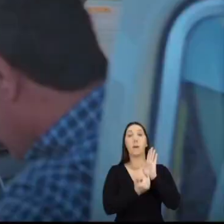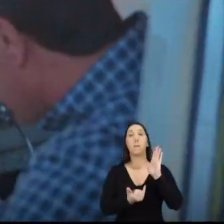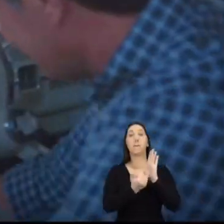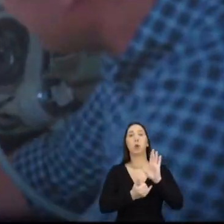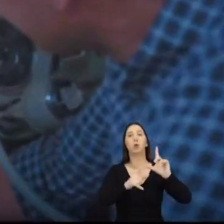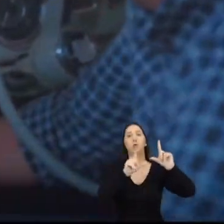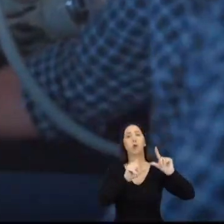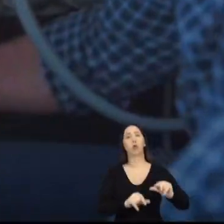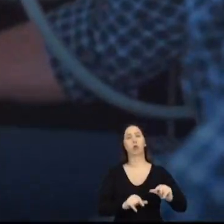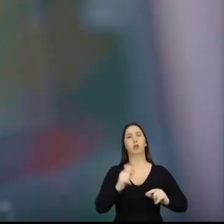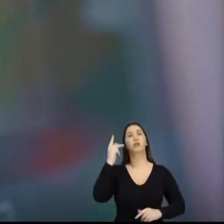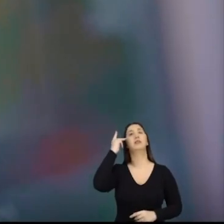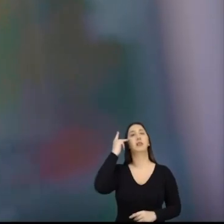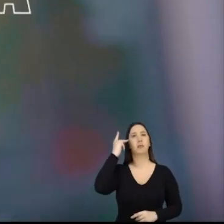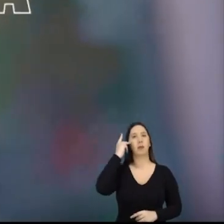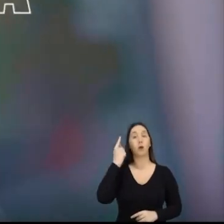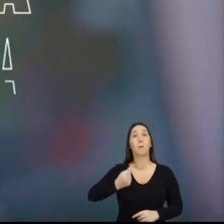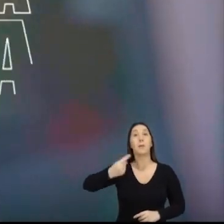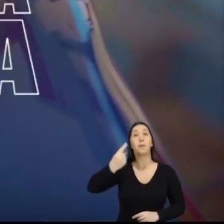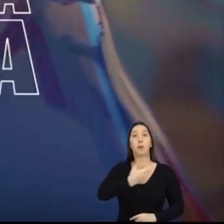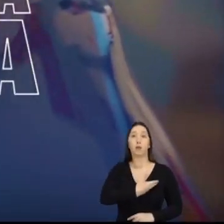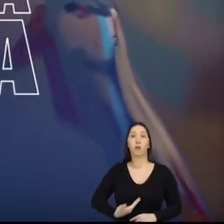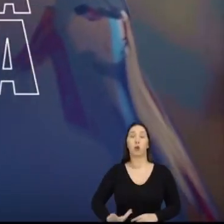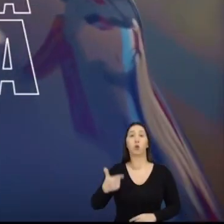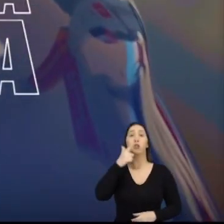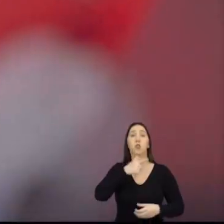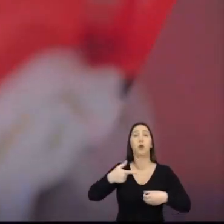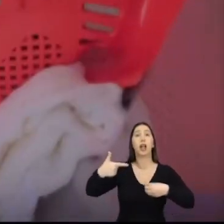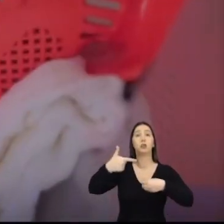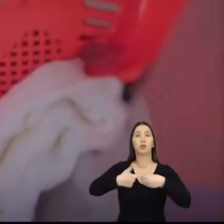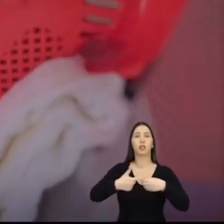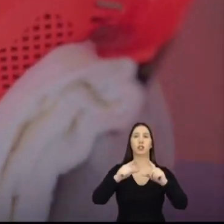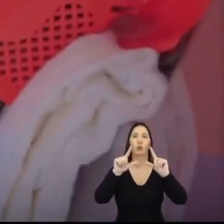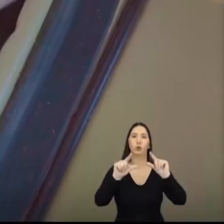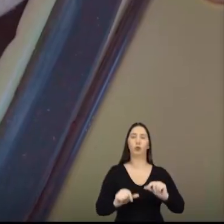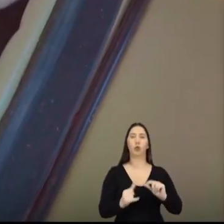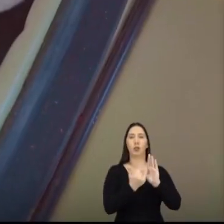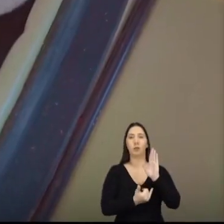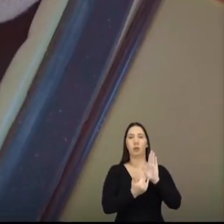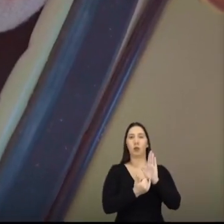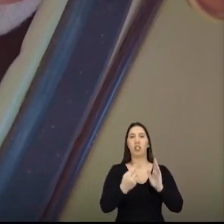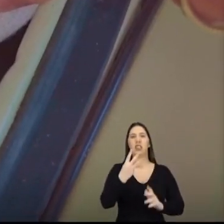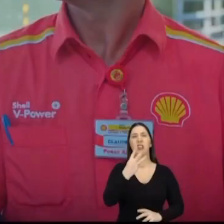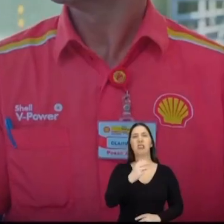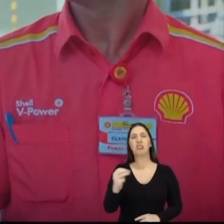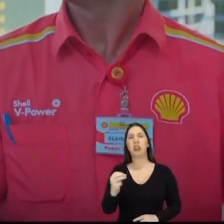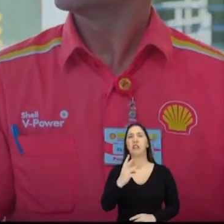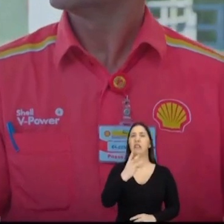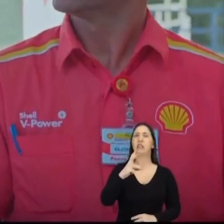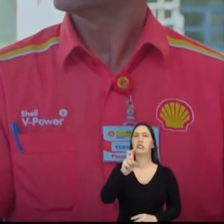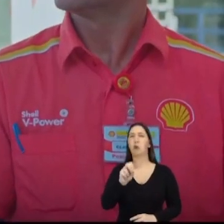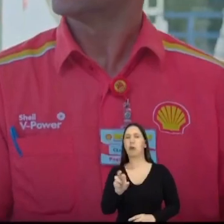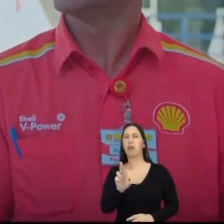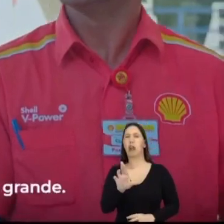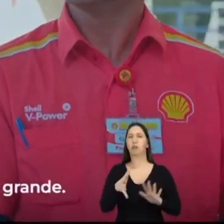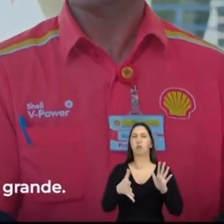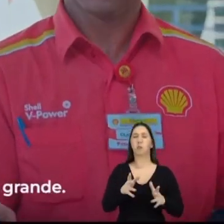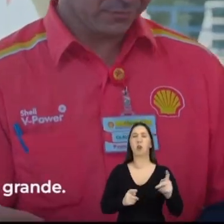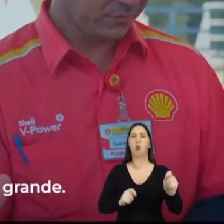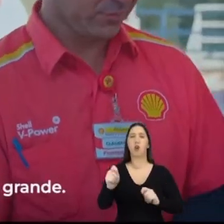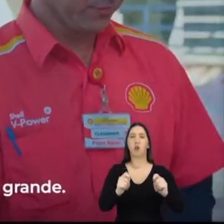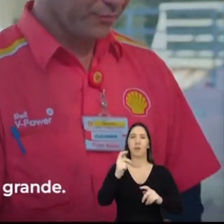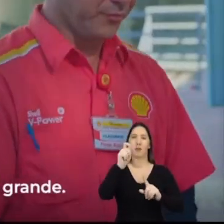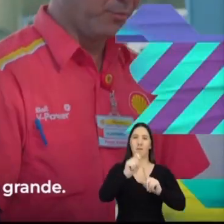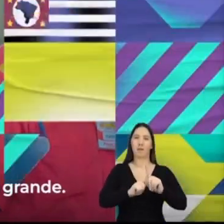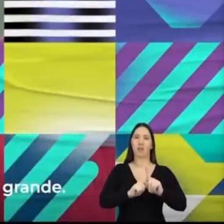o primeiro governador do Brasil a reduzir o imposto da gasolina. De 300 a 350 reais a menos por mês eu vou gastar com gasolina, né? Então